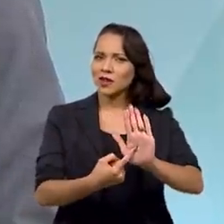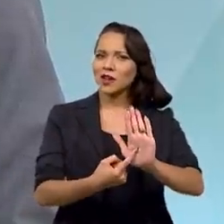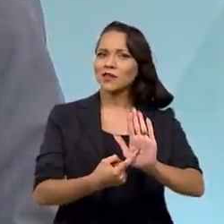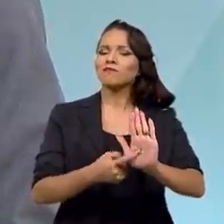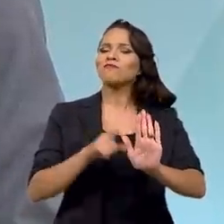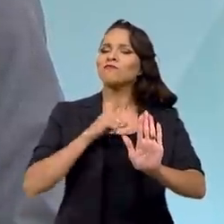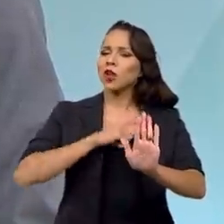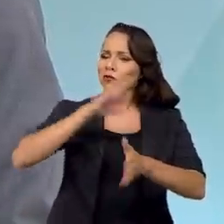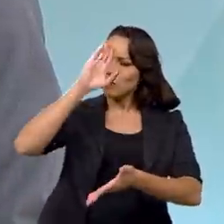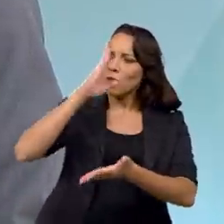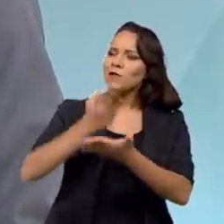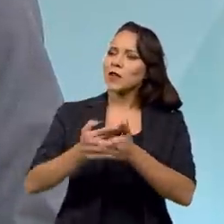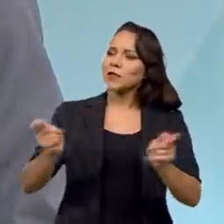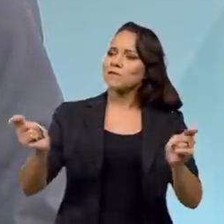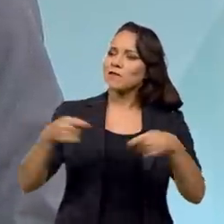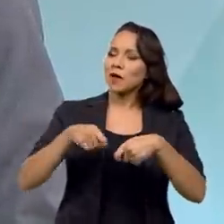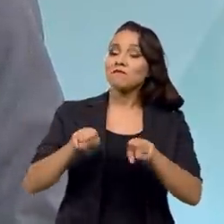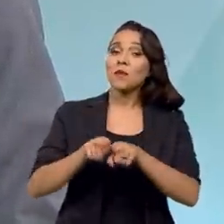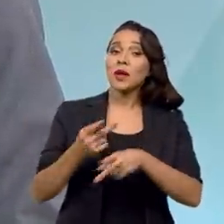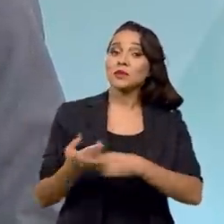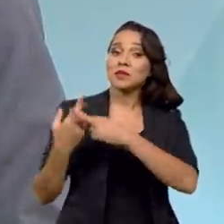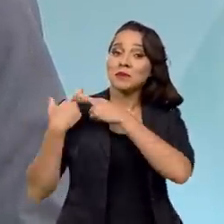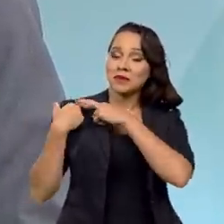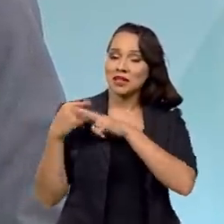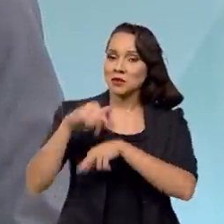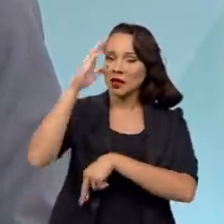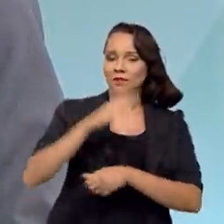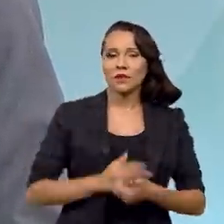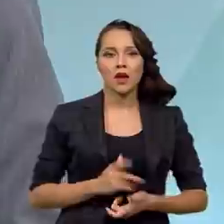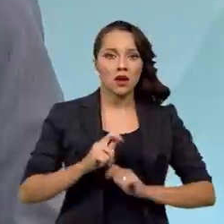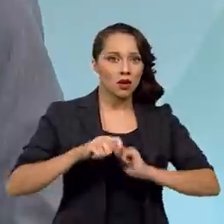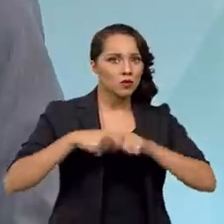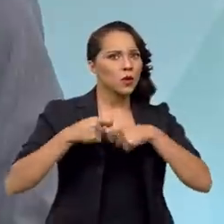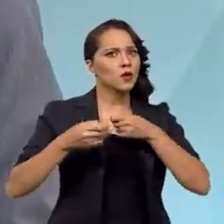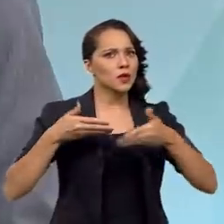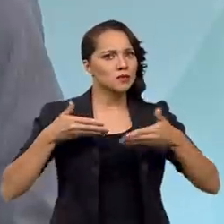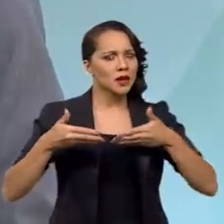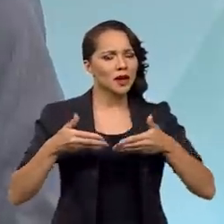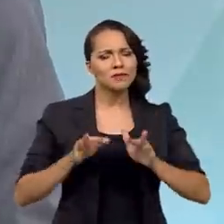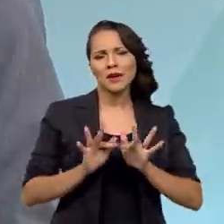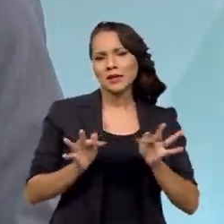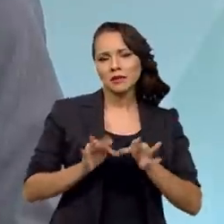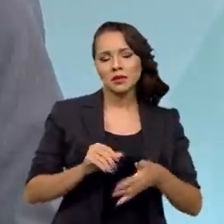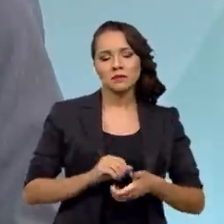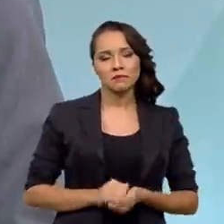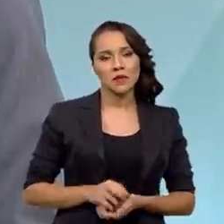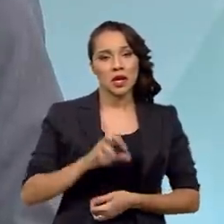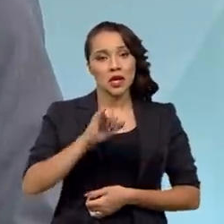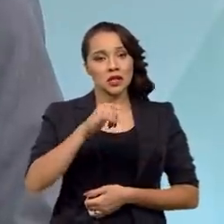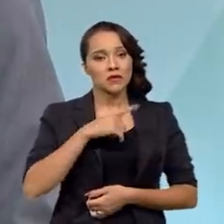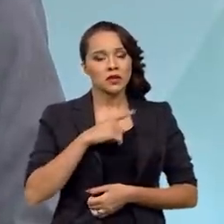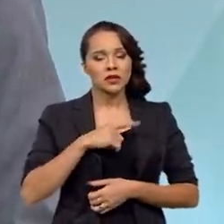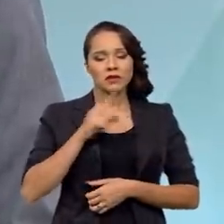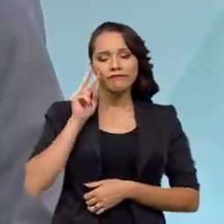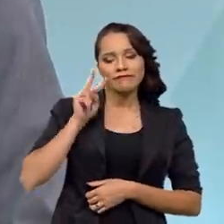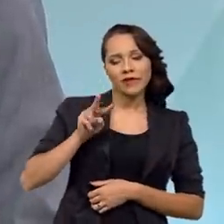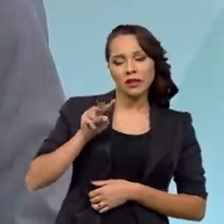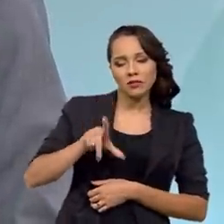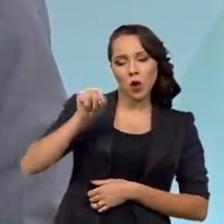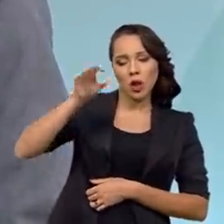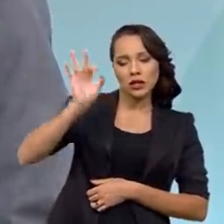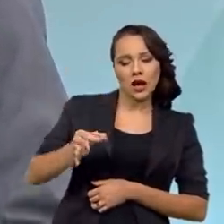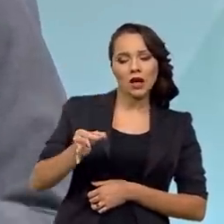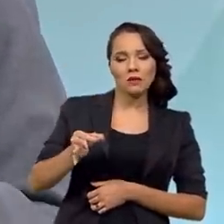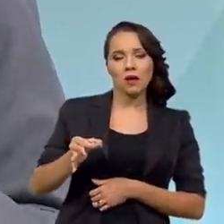credibilidade e a nossa responsabilidade. Agora, numa economia de mercado, é simples. Se você faz as apostas corretas,